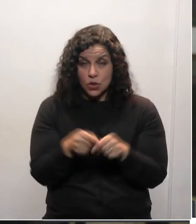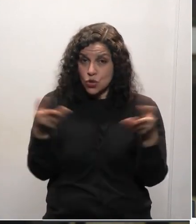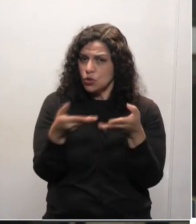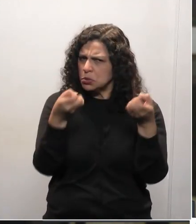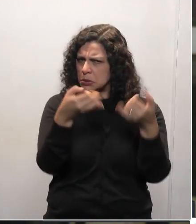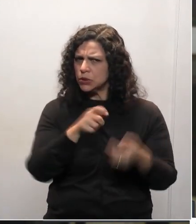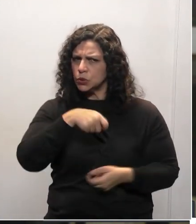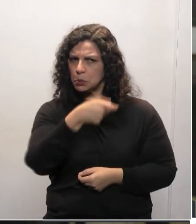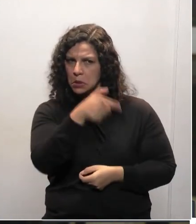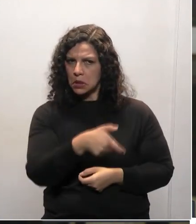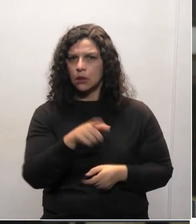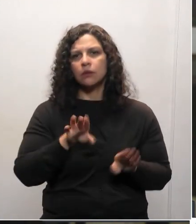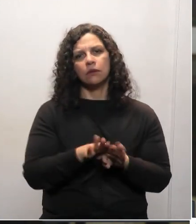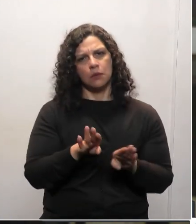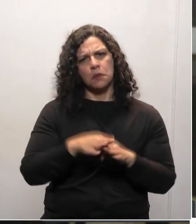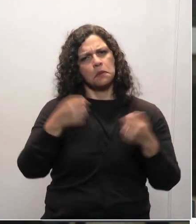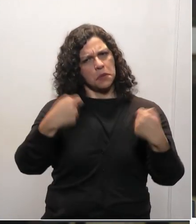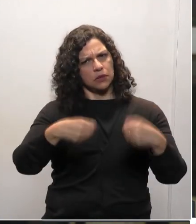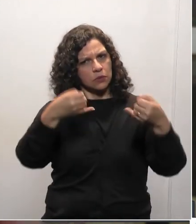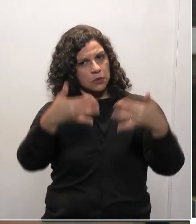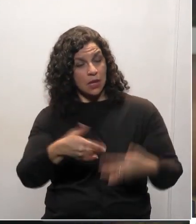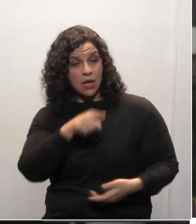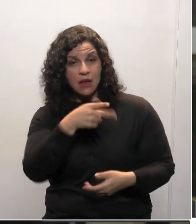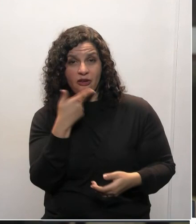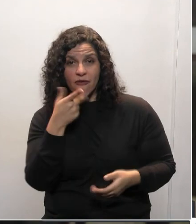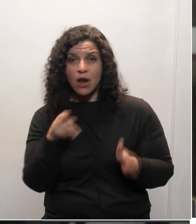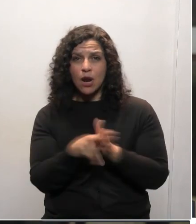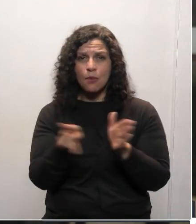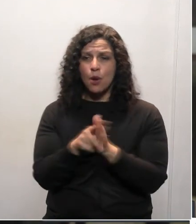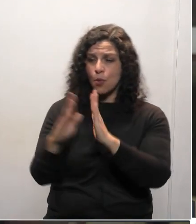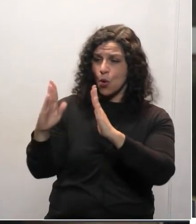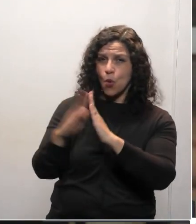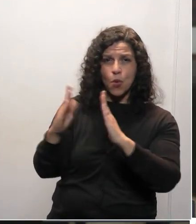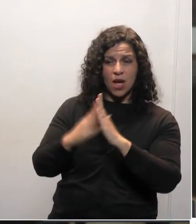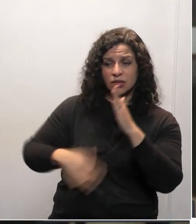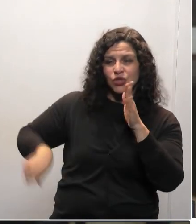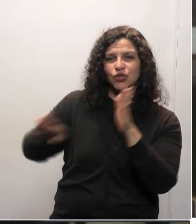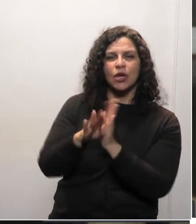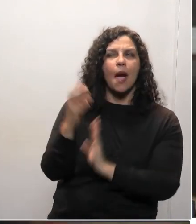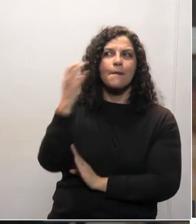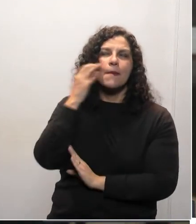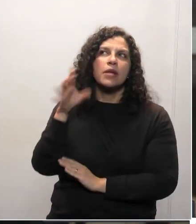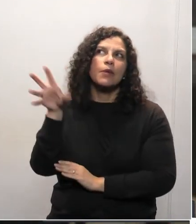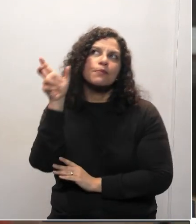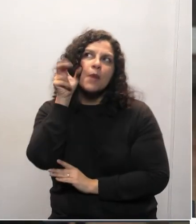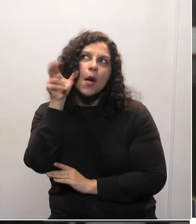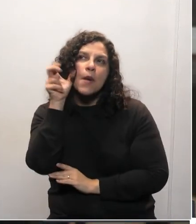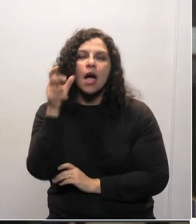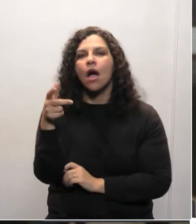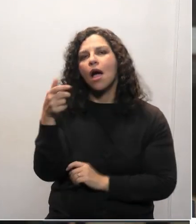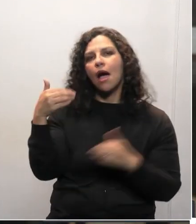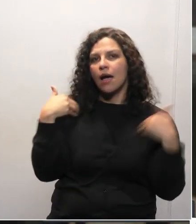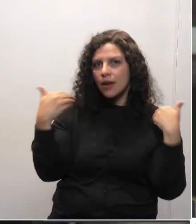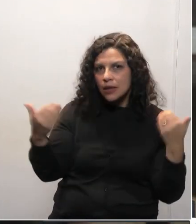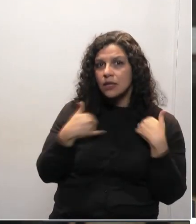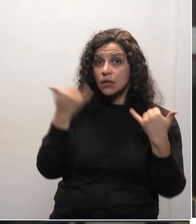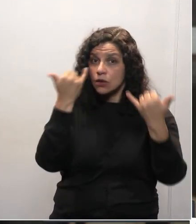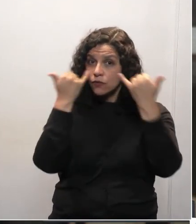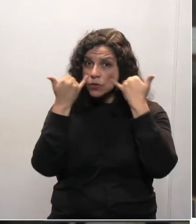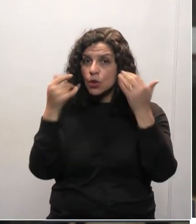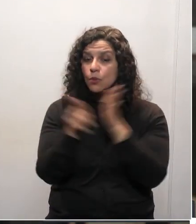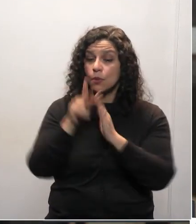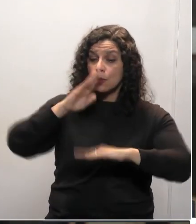falar dele. Dizer que o Luiz Carlos Martins invade os nossos lares e enche de informações e de alegria como